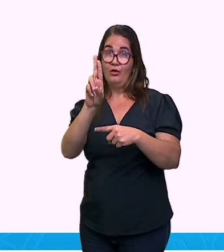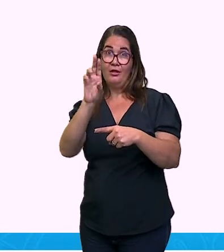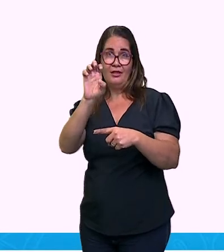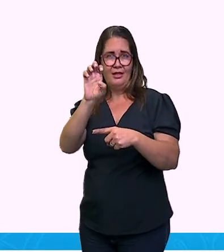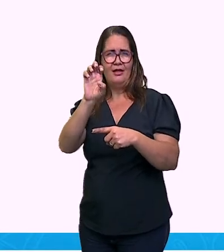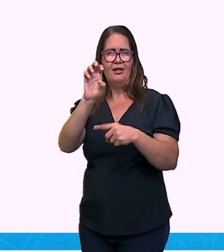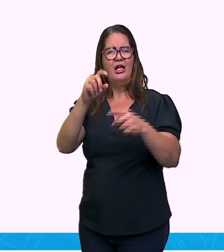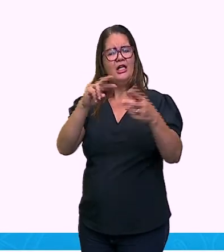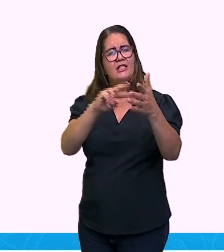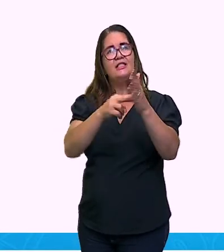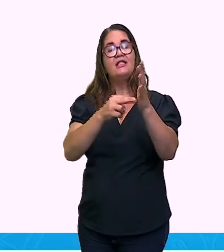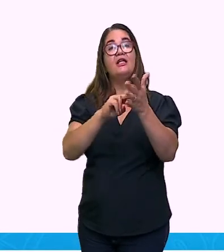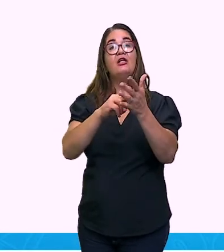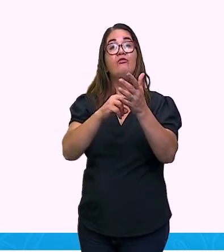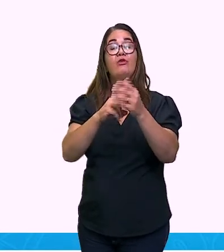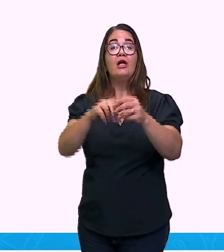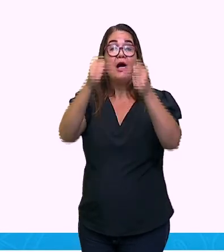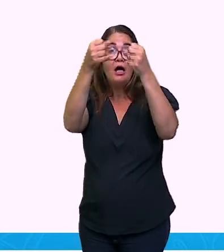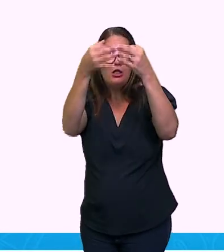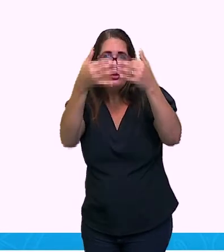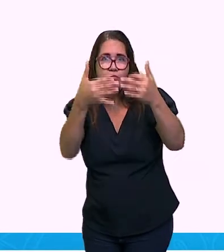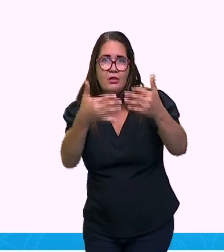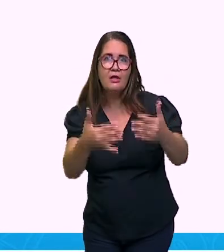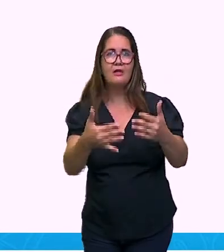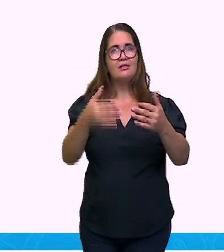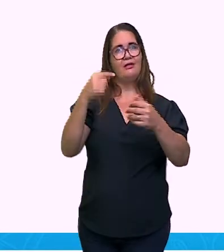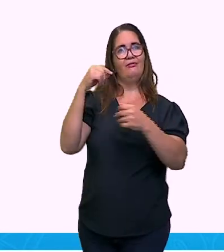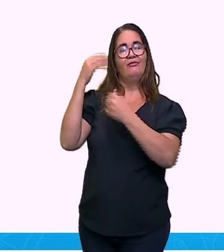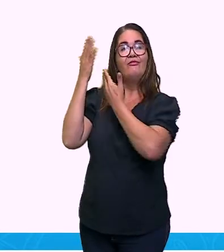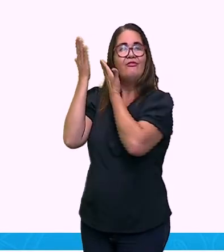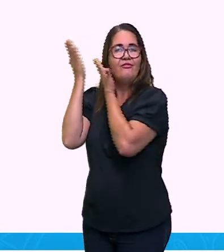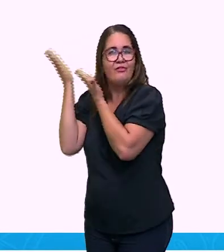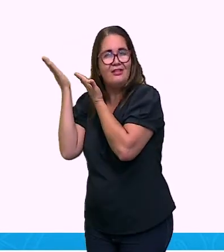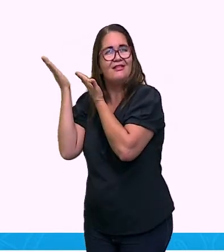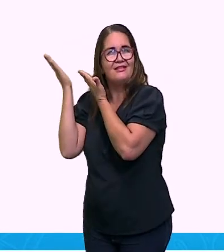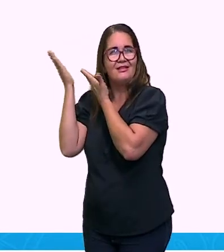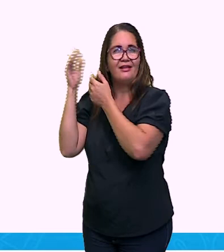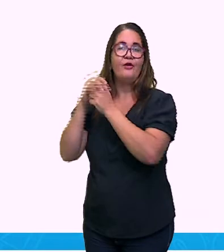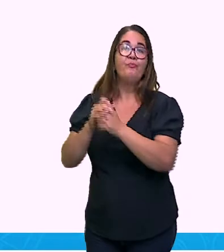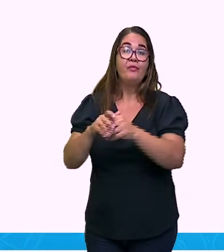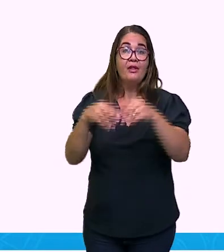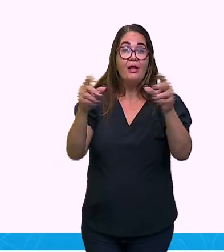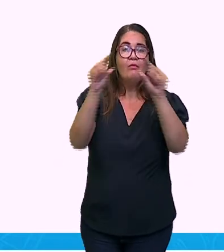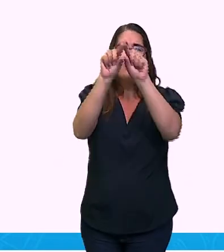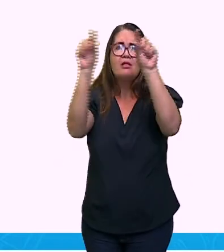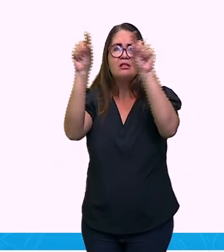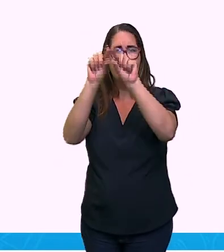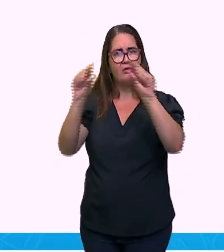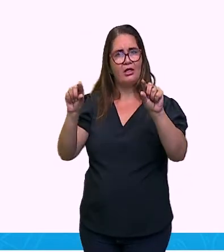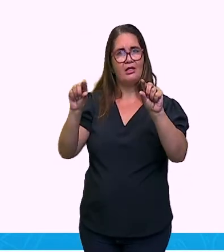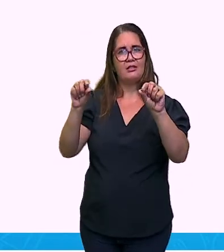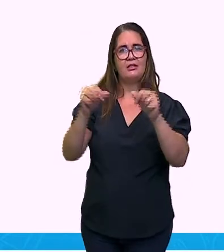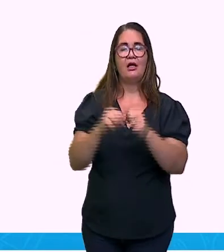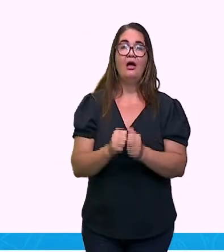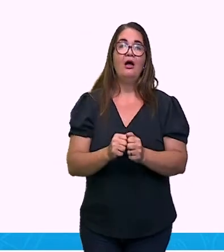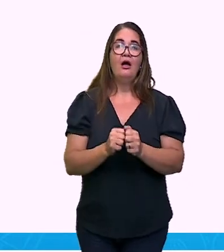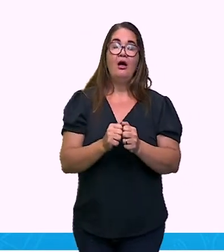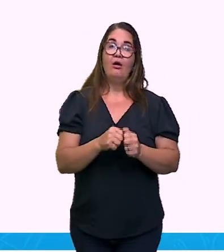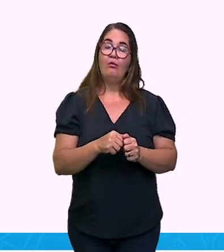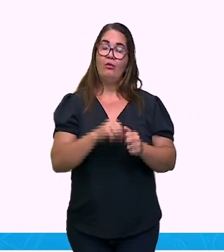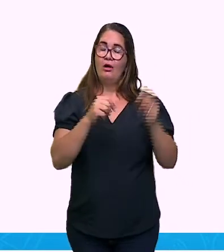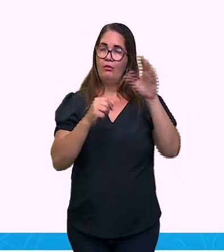O cara é taxista e mora em Uberlândia. Enfim, a hipocrisia. Qual seria